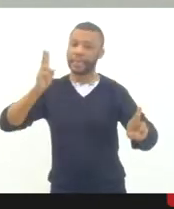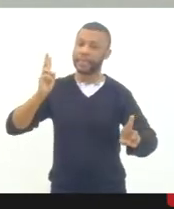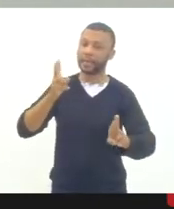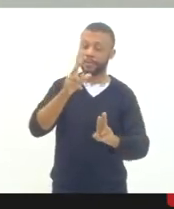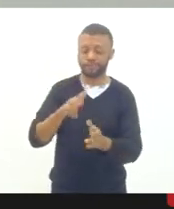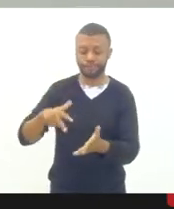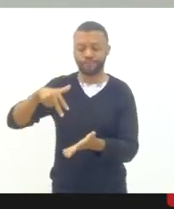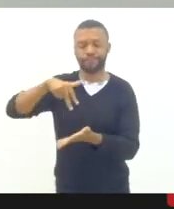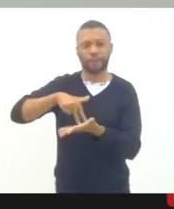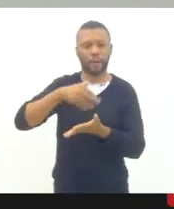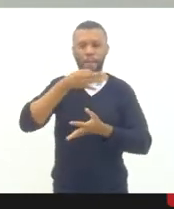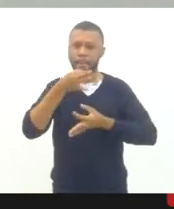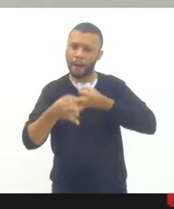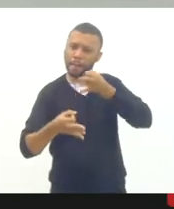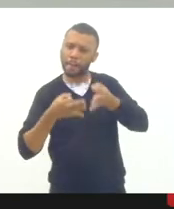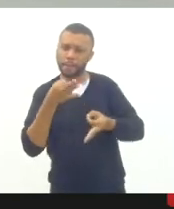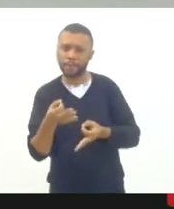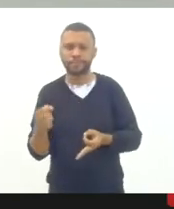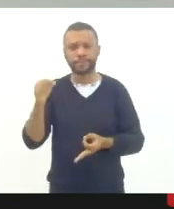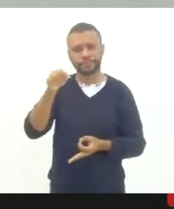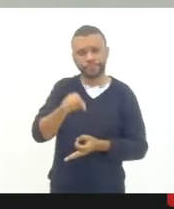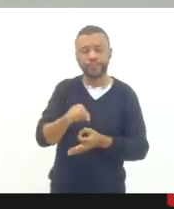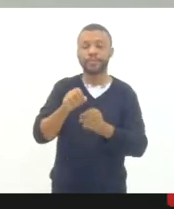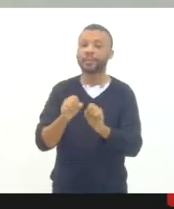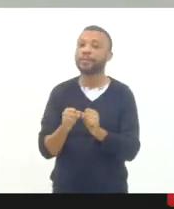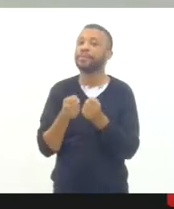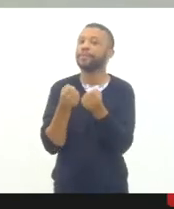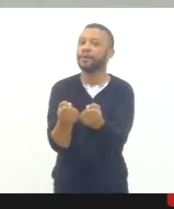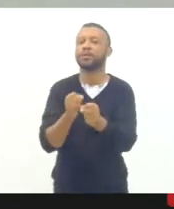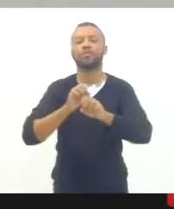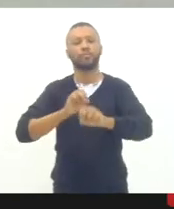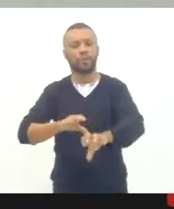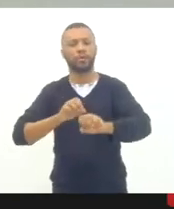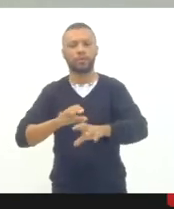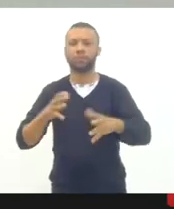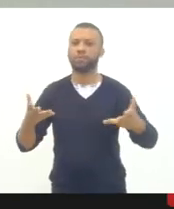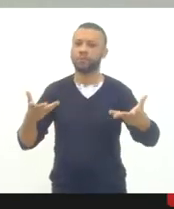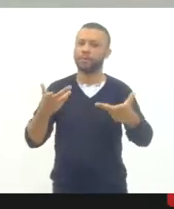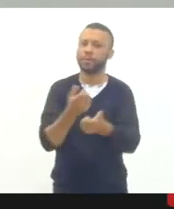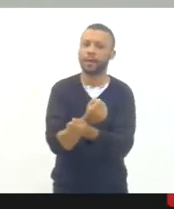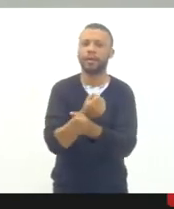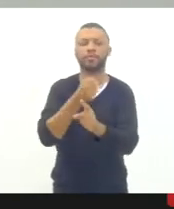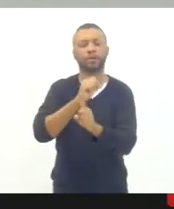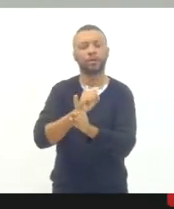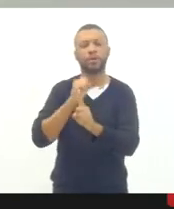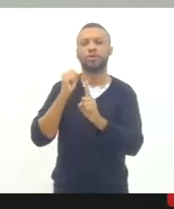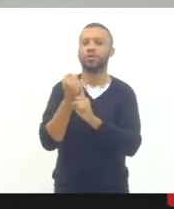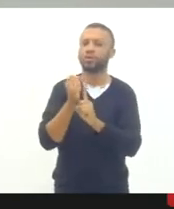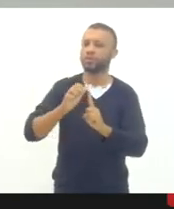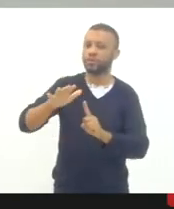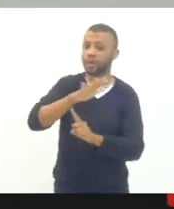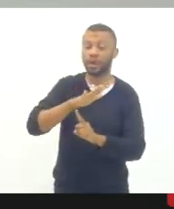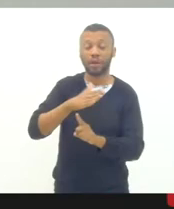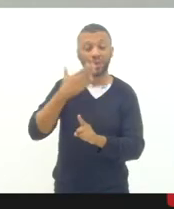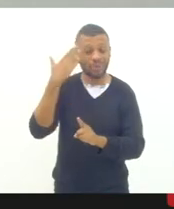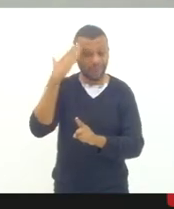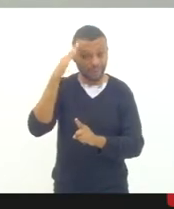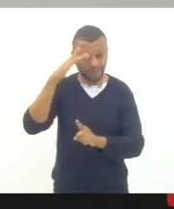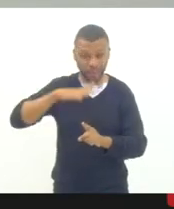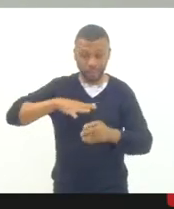presentes na defesa de uma educação de qualidade social. Eu tenho clareza,